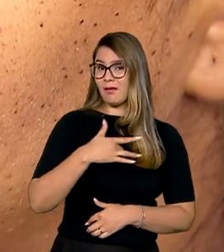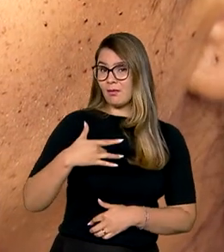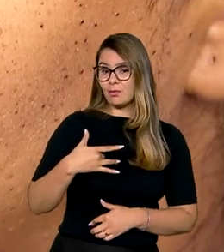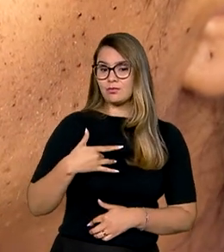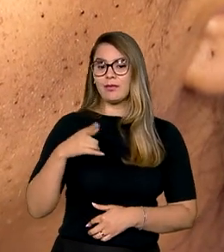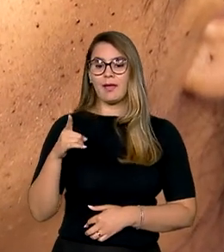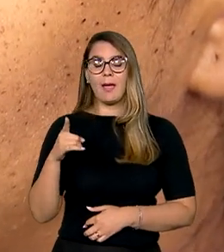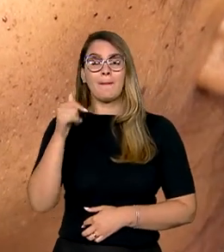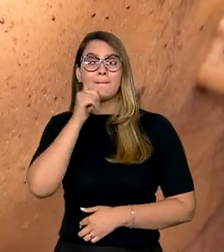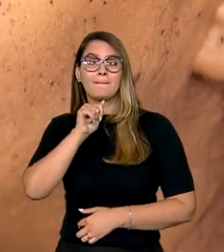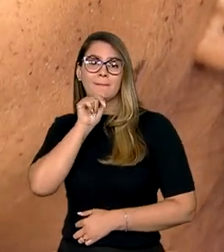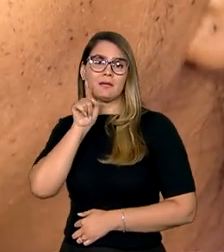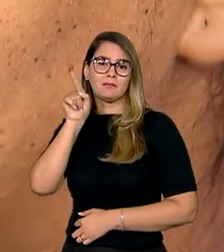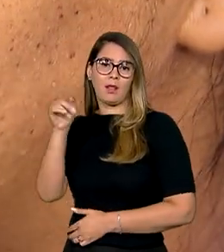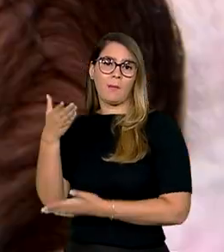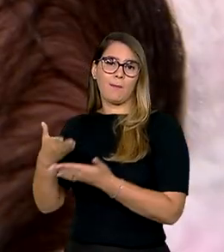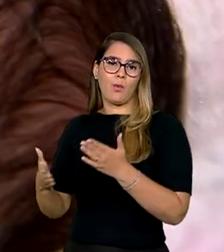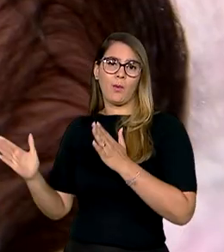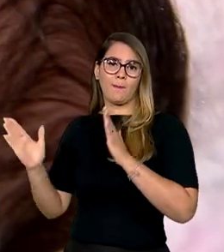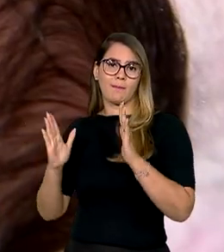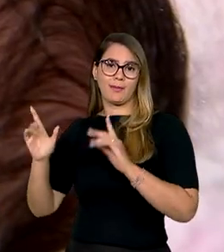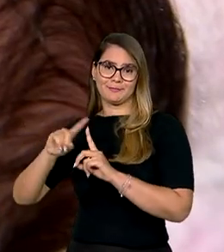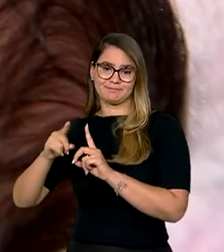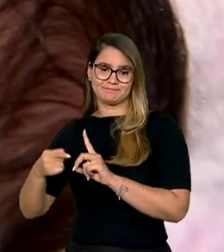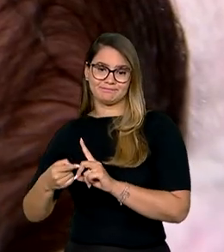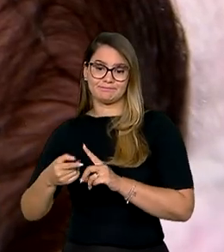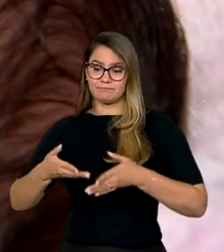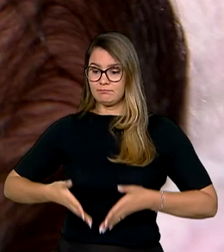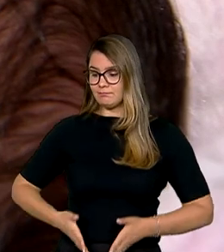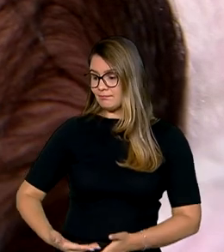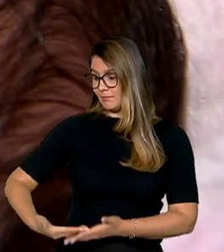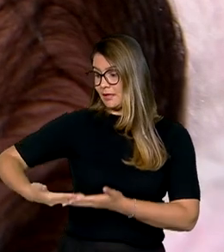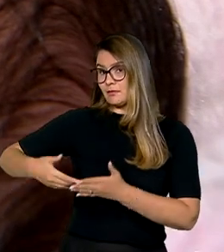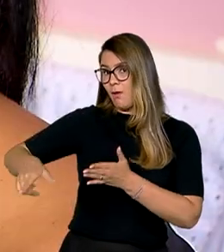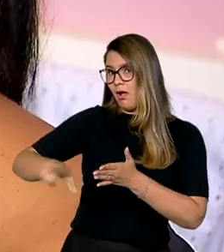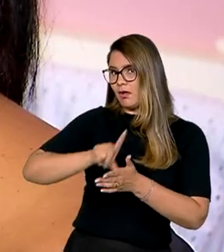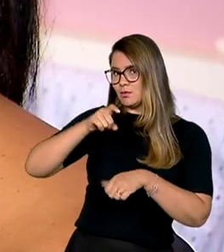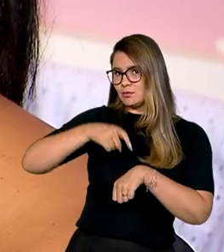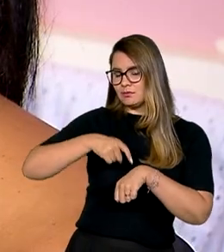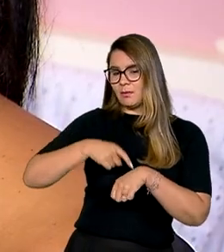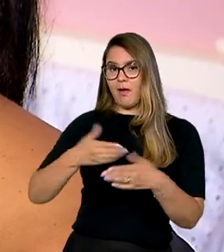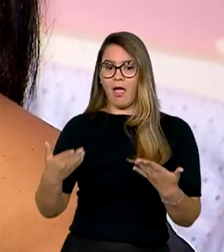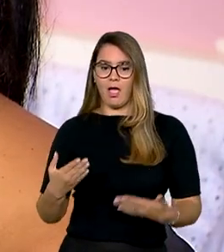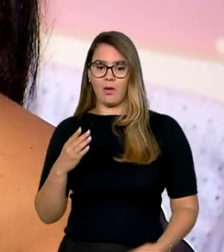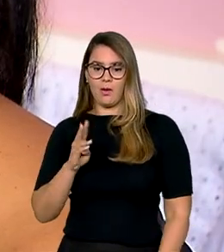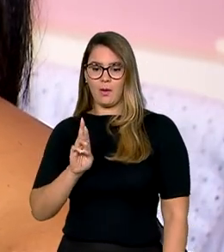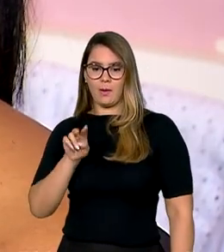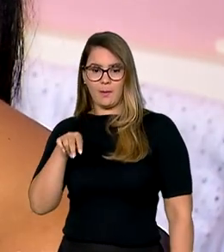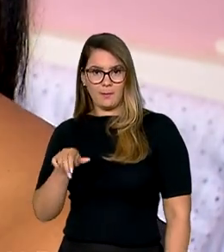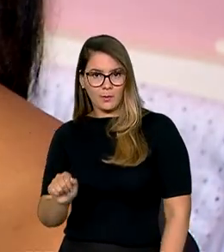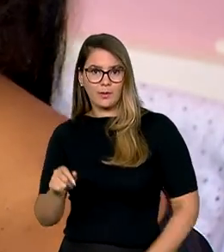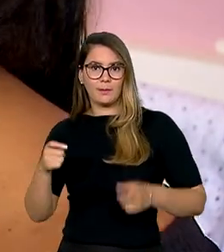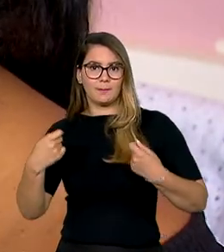ela perdeu a mãe durante a gravidez. A bebê acabou nascendo antes do tempo e Bruna ainda teve de ficar